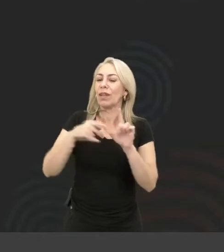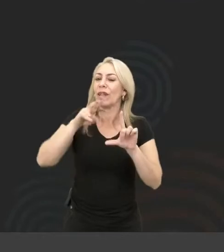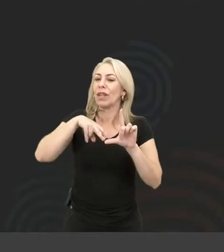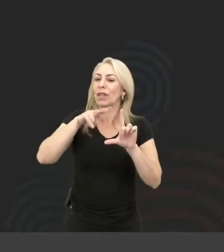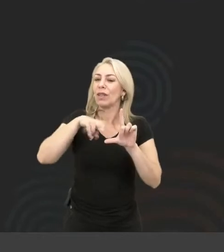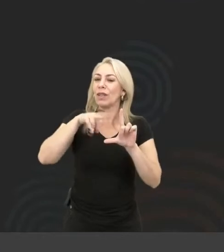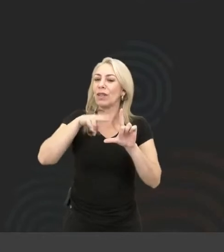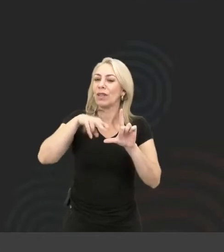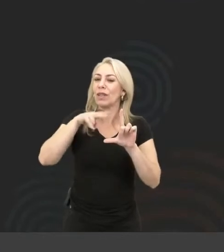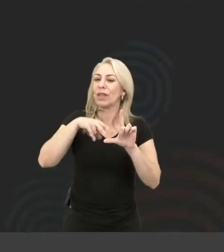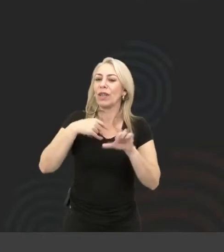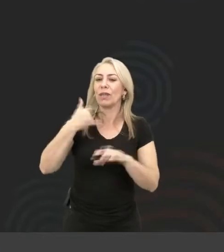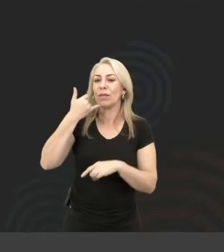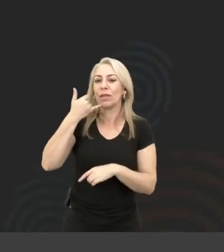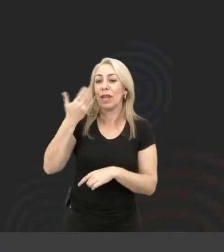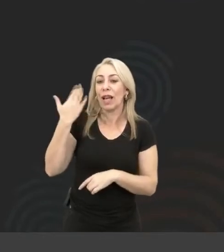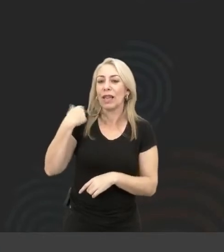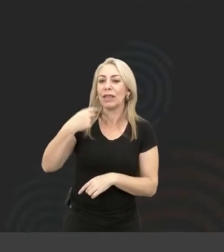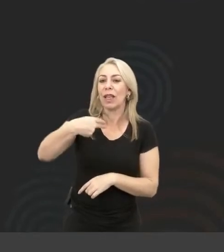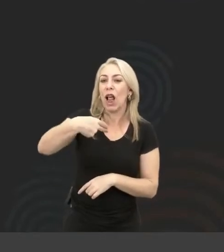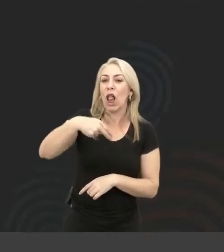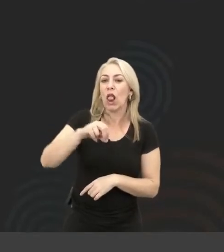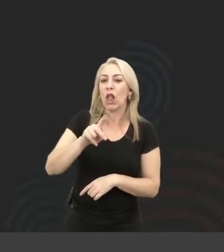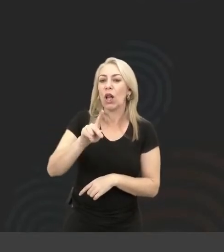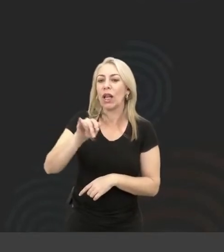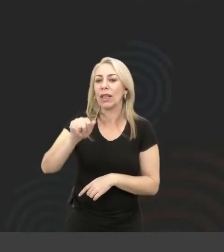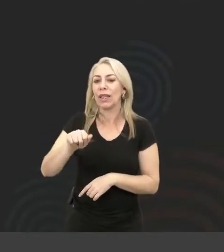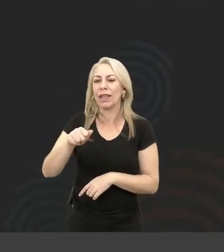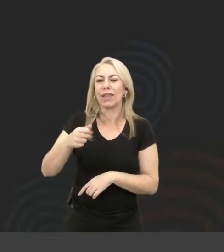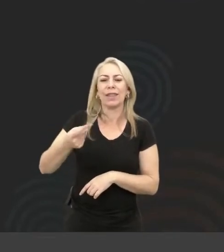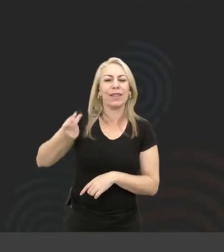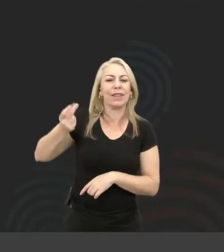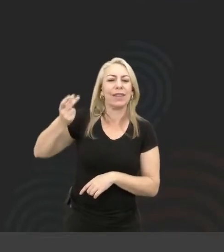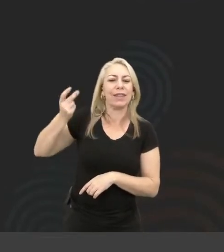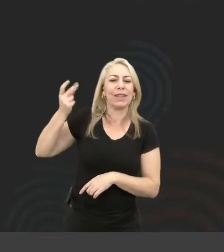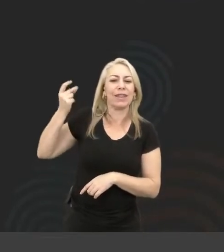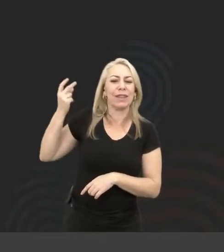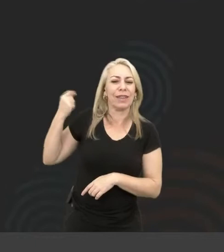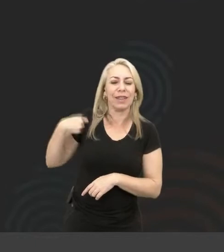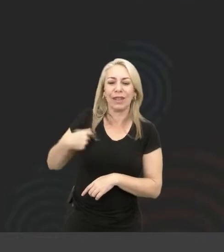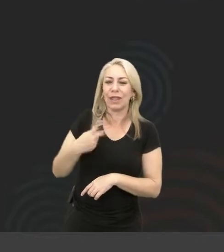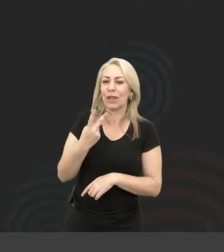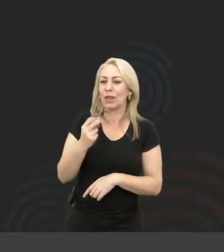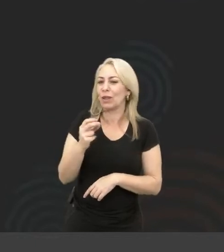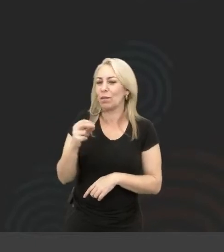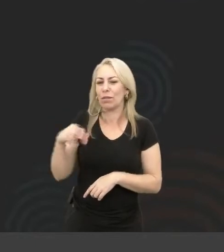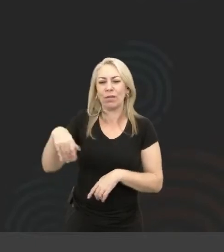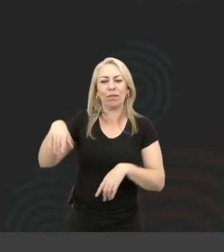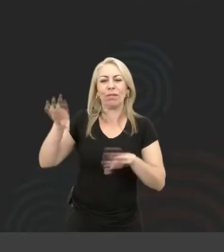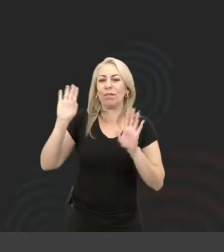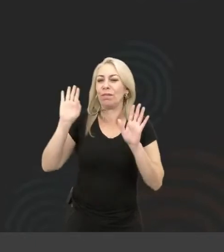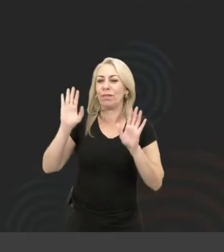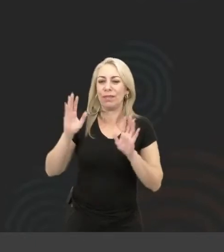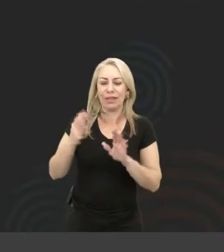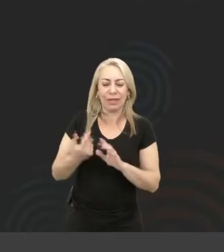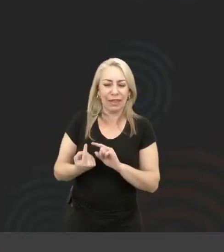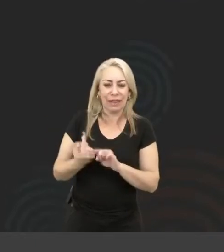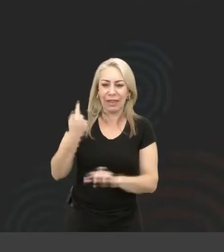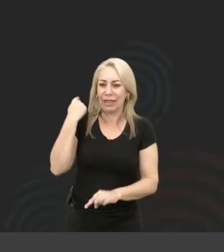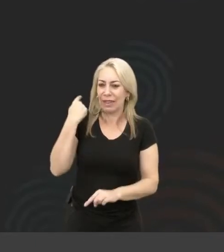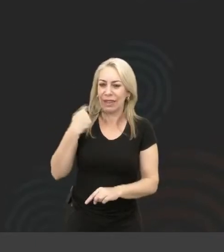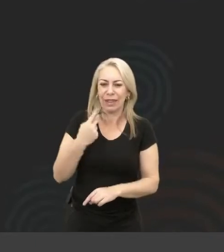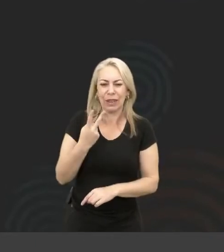celular, era da Nokia na época e isso em, sei lá, em dois mil e quanto, em